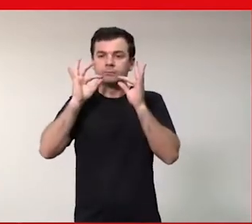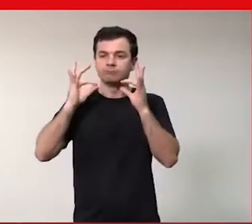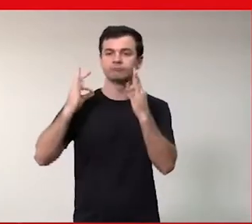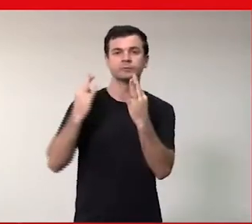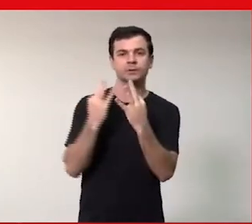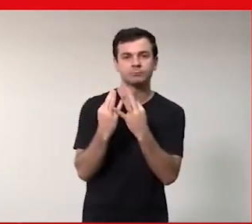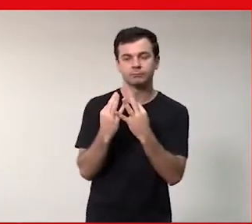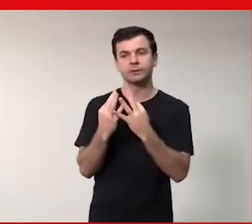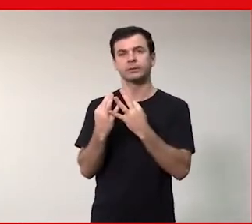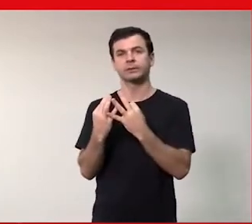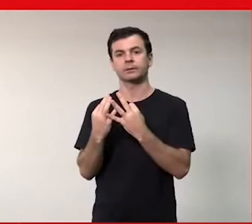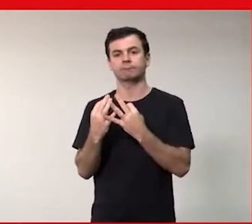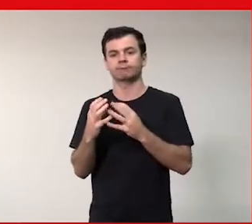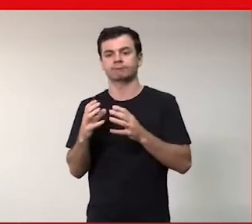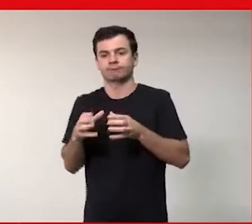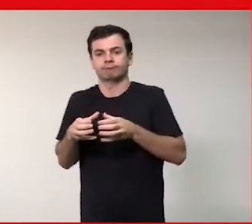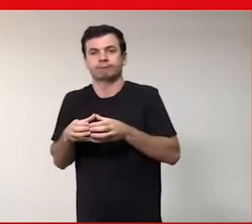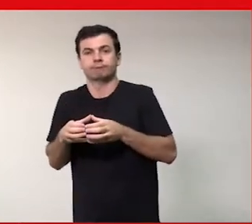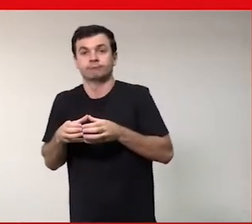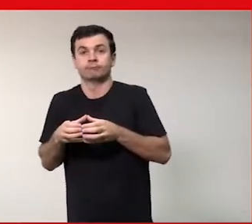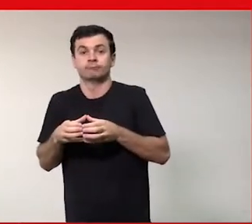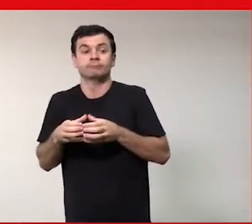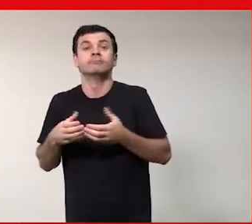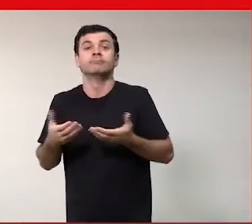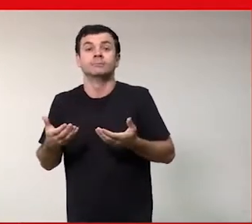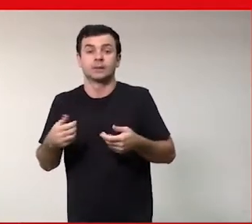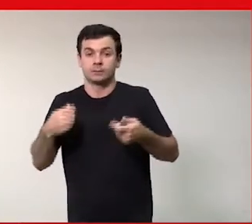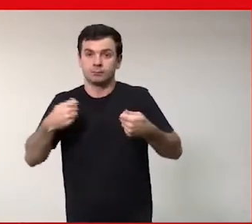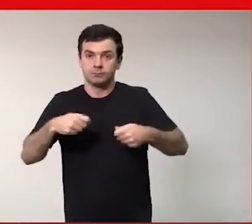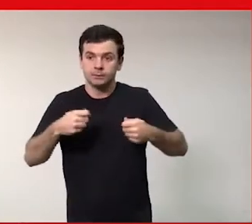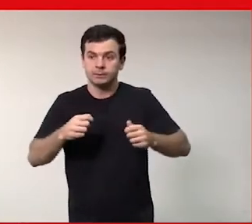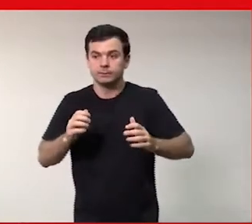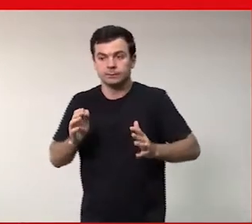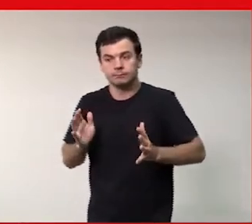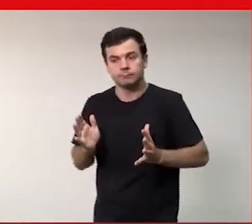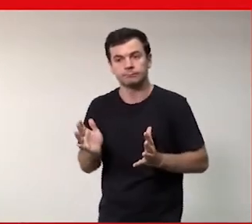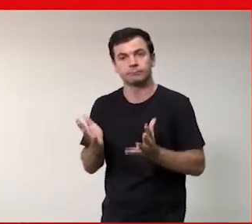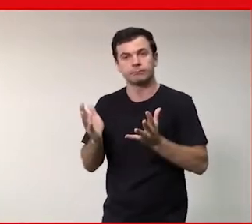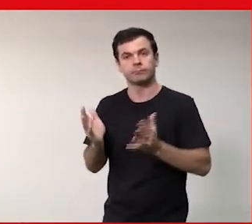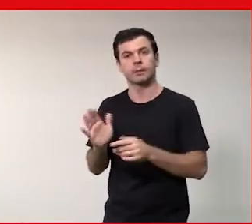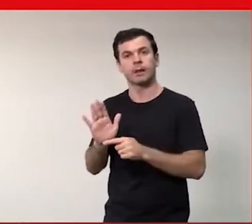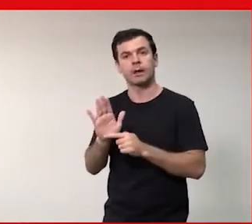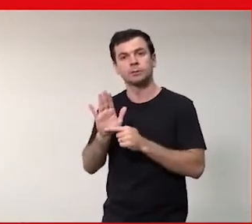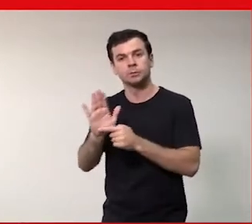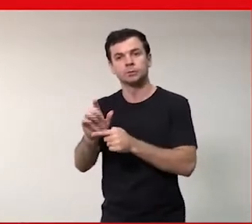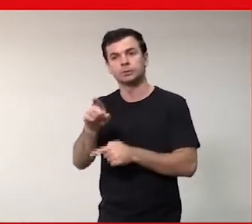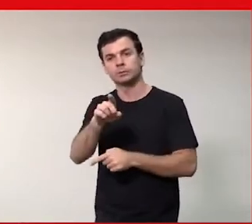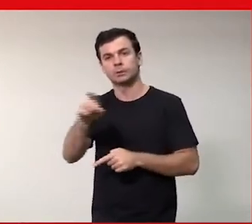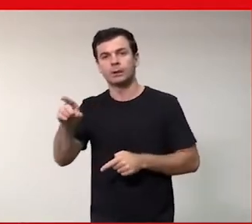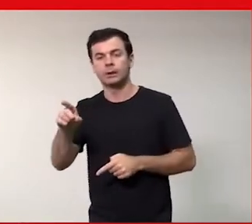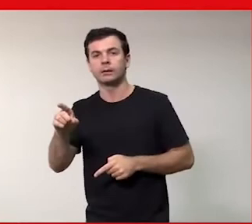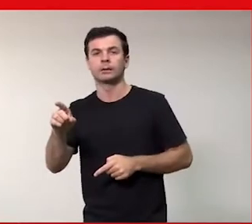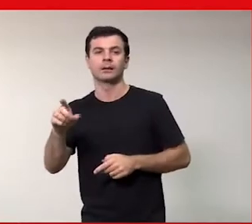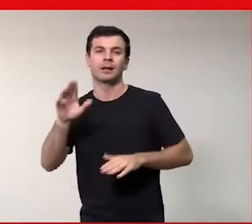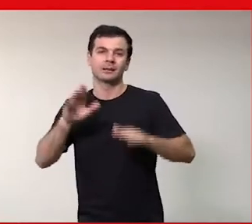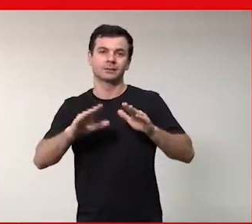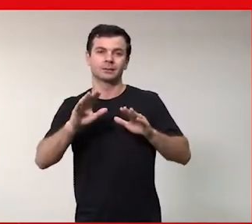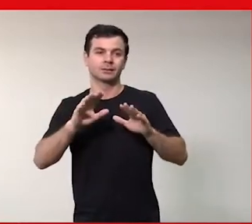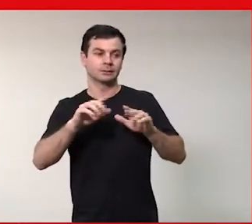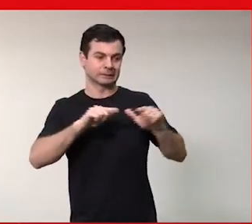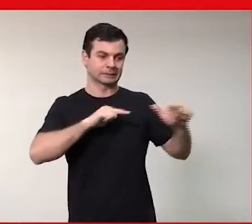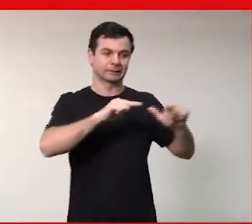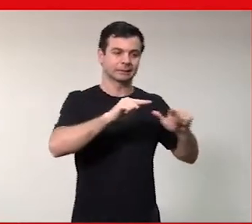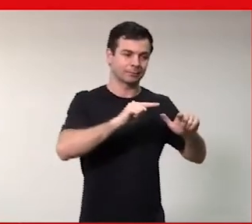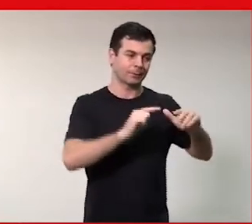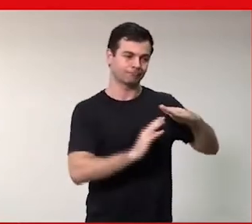momento onde a gente precisa fornecer a essa força de trabalho não só a oportunidade de se afastar do trabalho, a